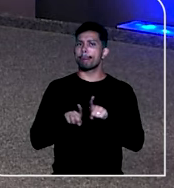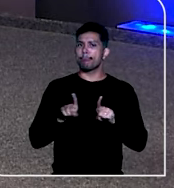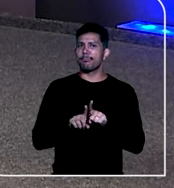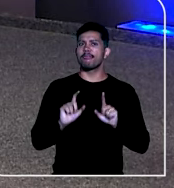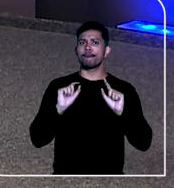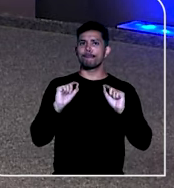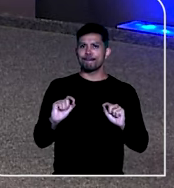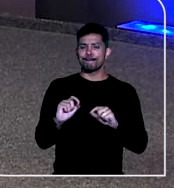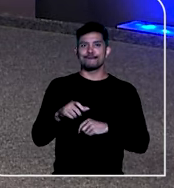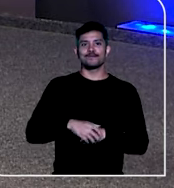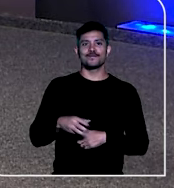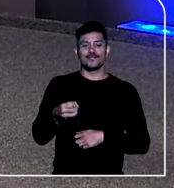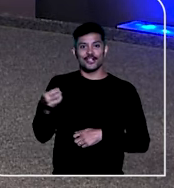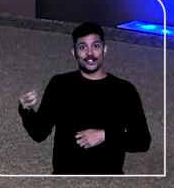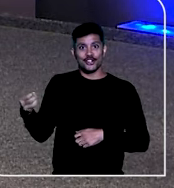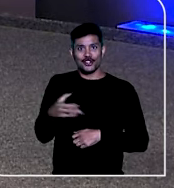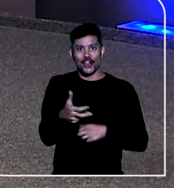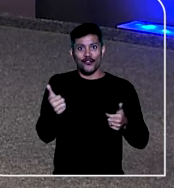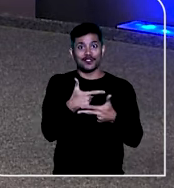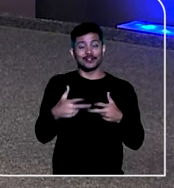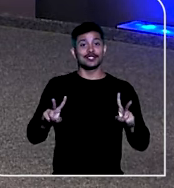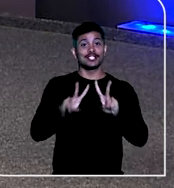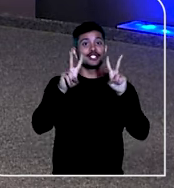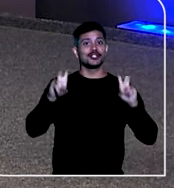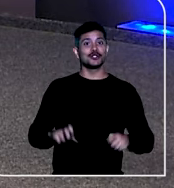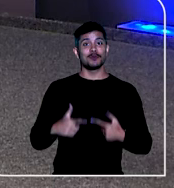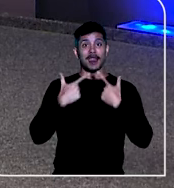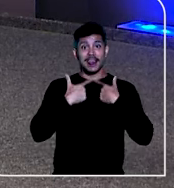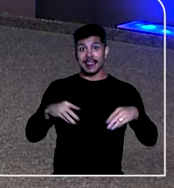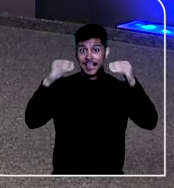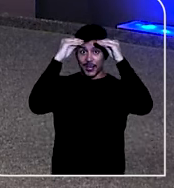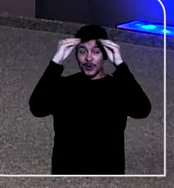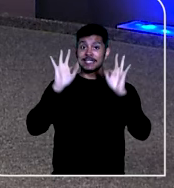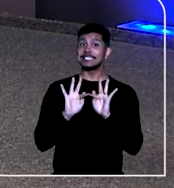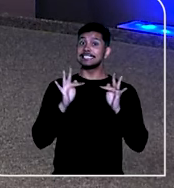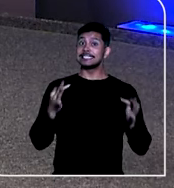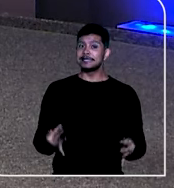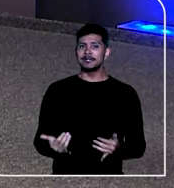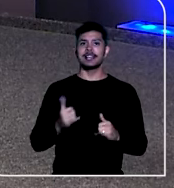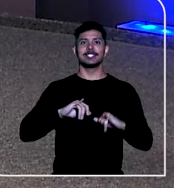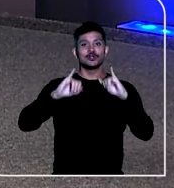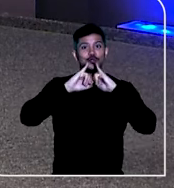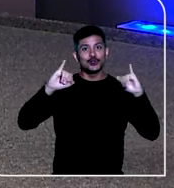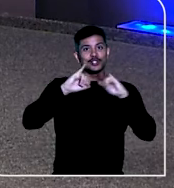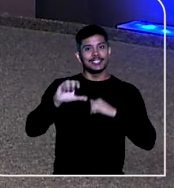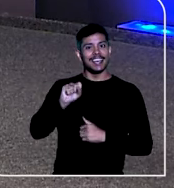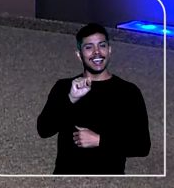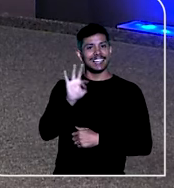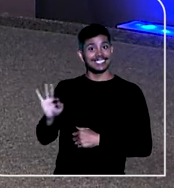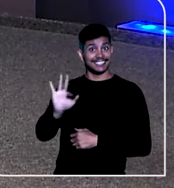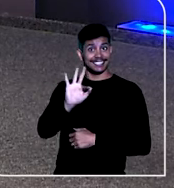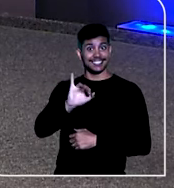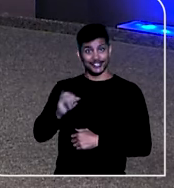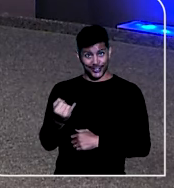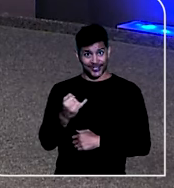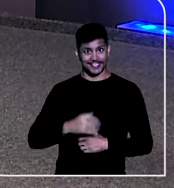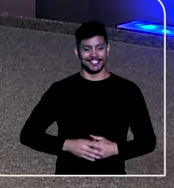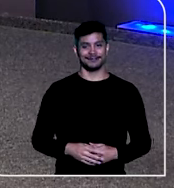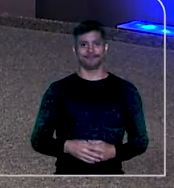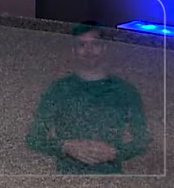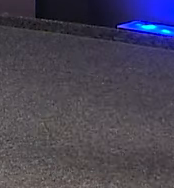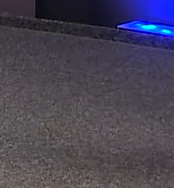novidades sobre linguagem simples nas notícias publicadas pelo site do STJ. Vamos conferir.